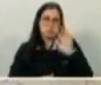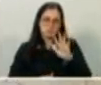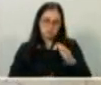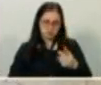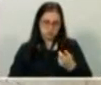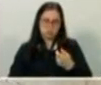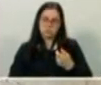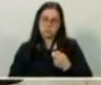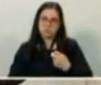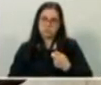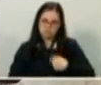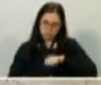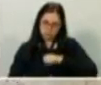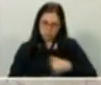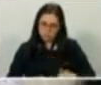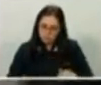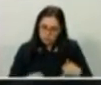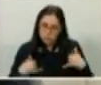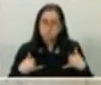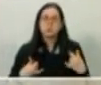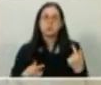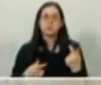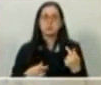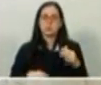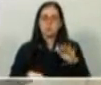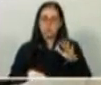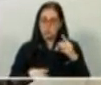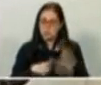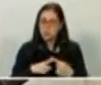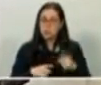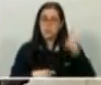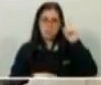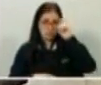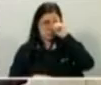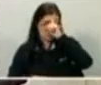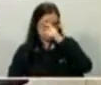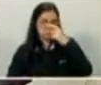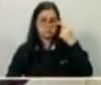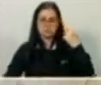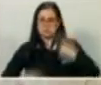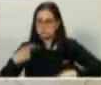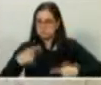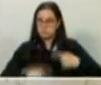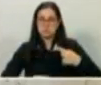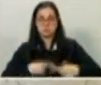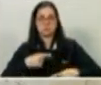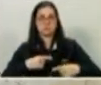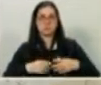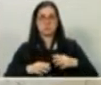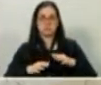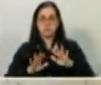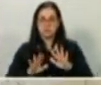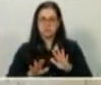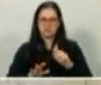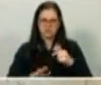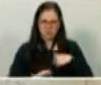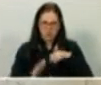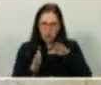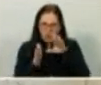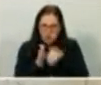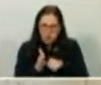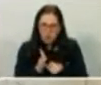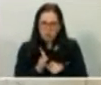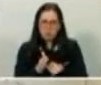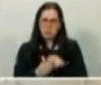com muita dificuldade, porque nós sabemos o jogo como é jogado, certo? De nunca ter me enfiado em falcatrua